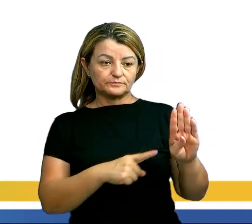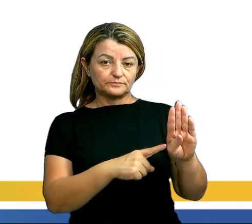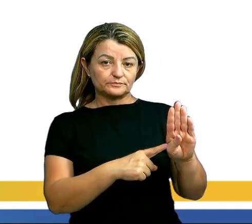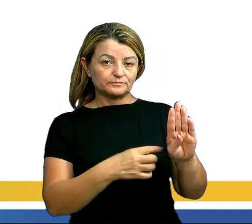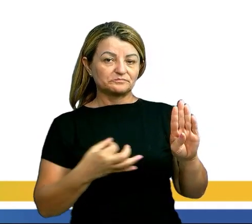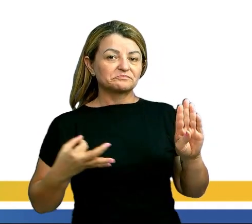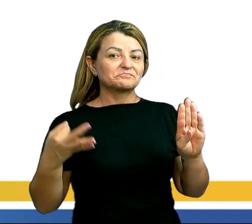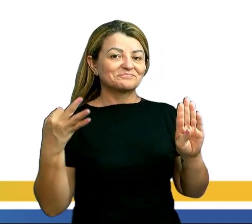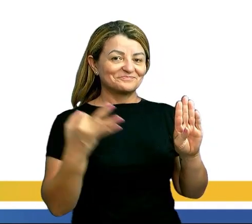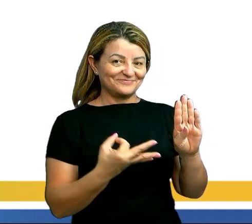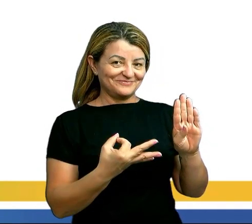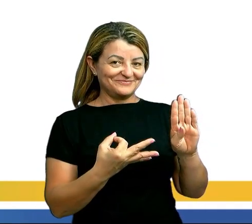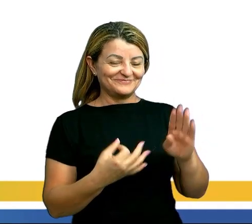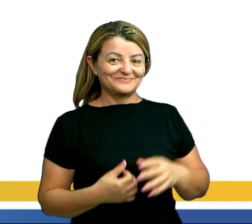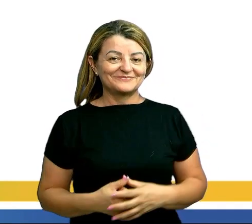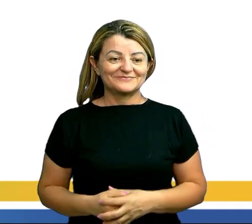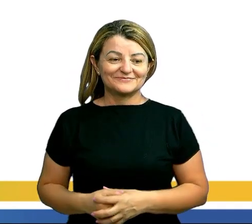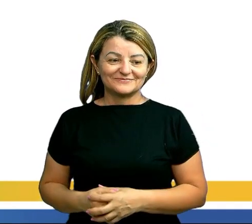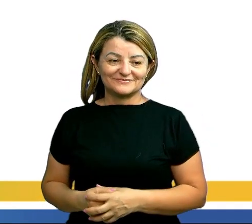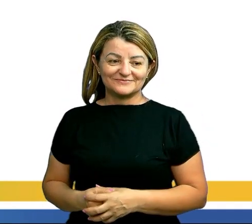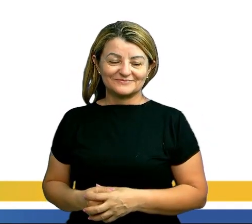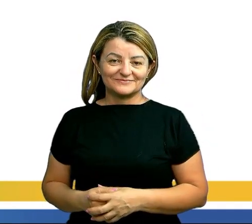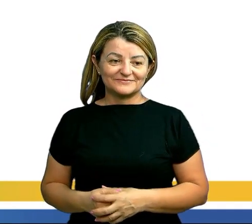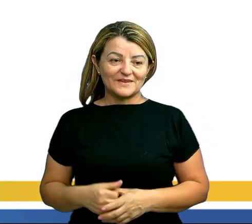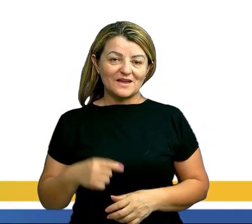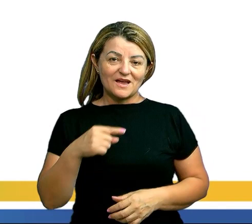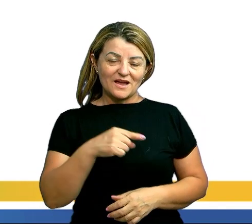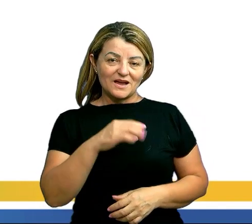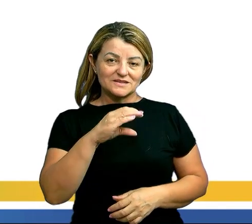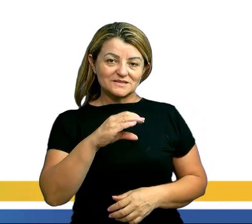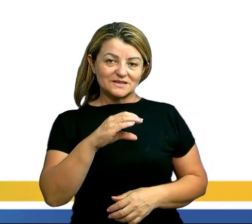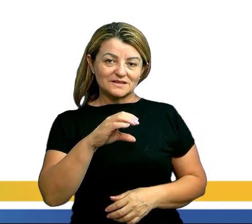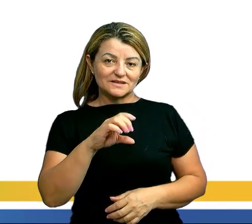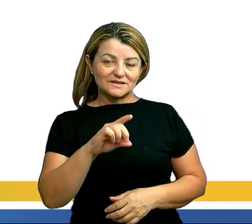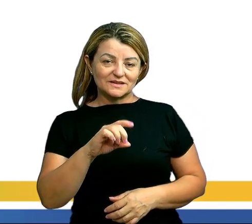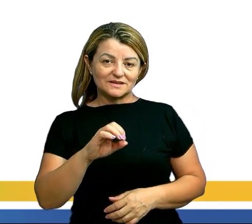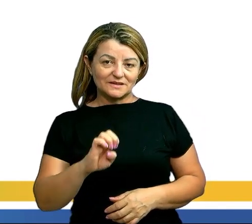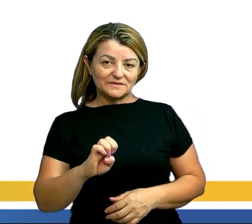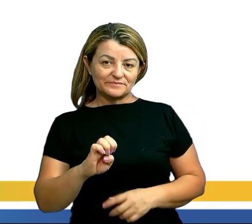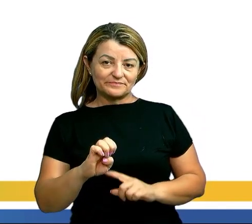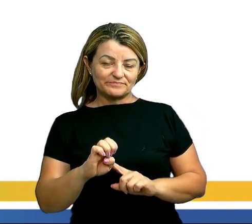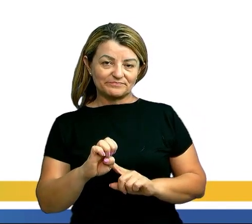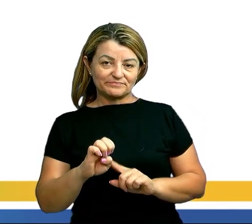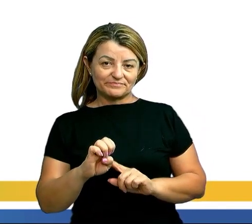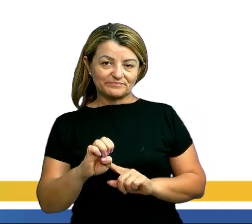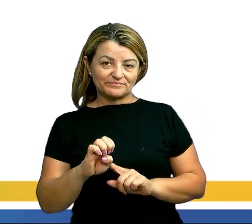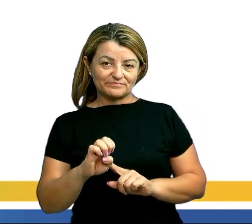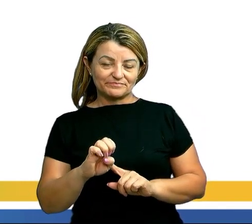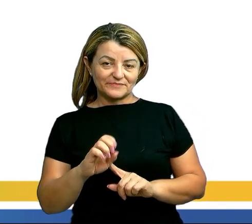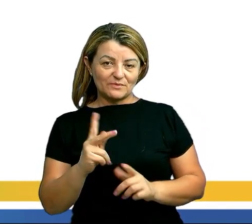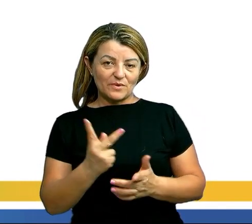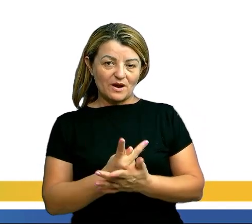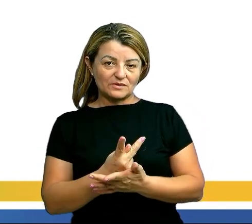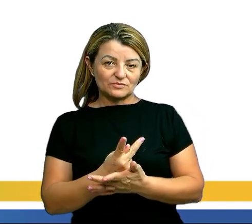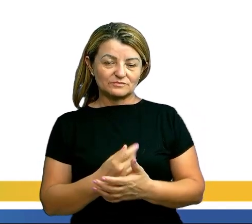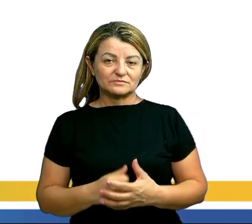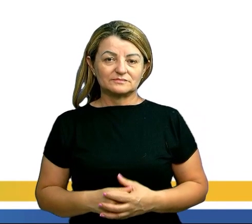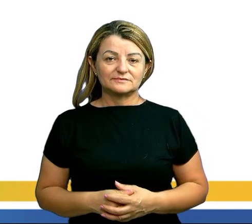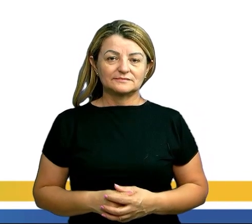nosso gabarito da questão no caso a letra C D e E aqui no caso seriam os nossos distratores